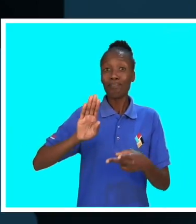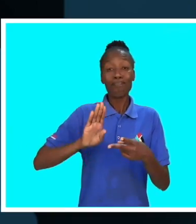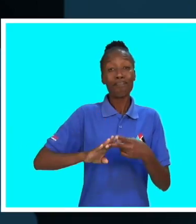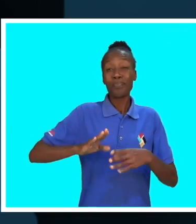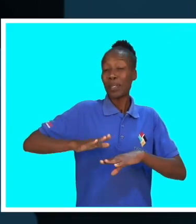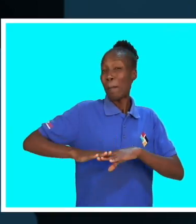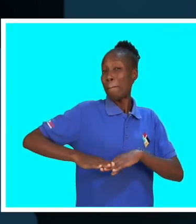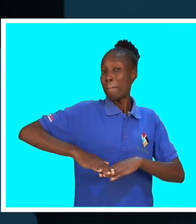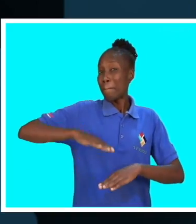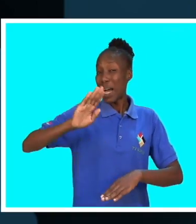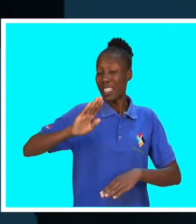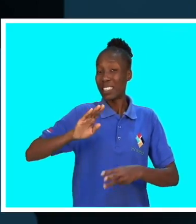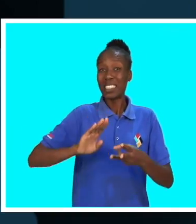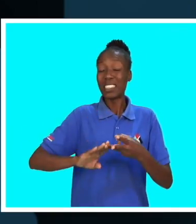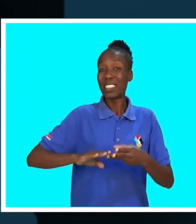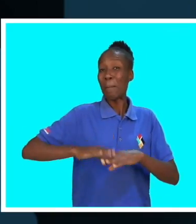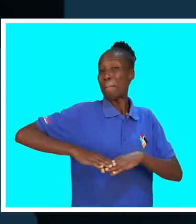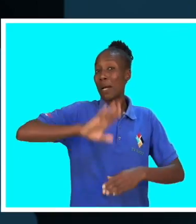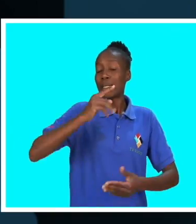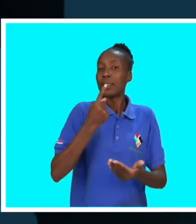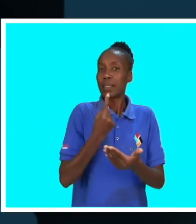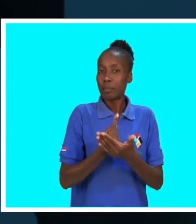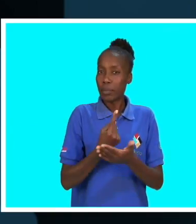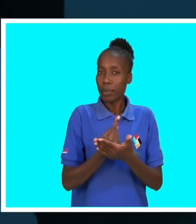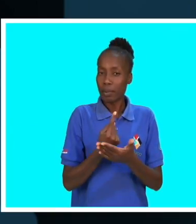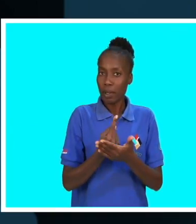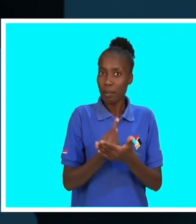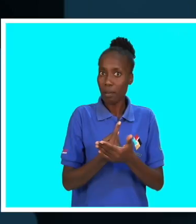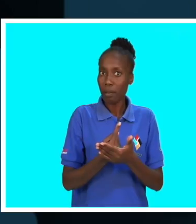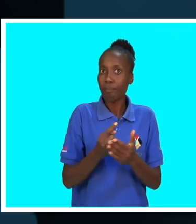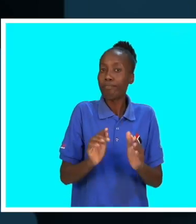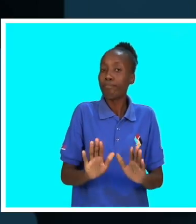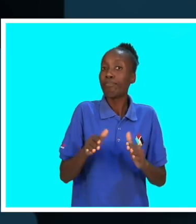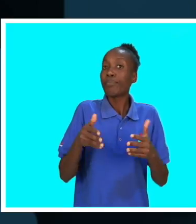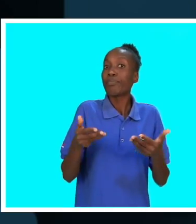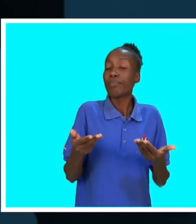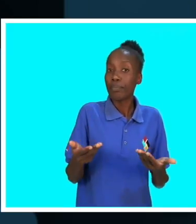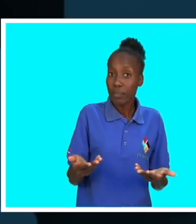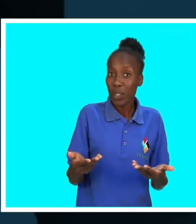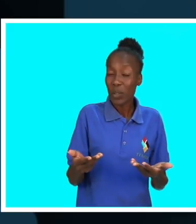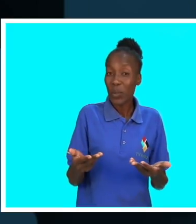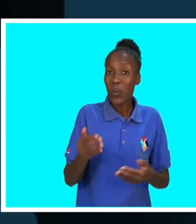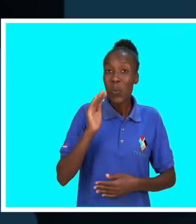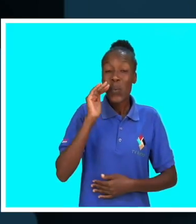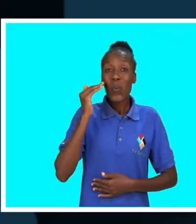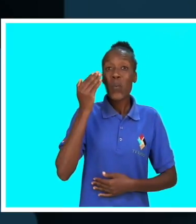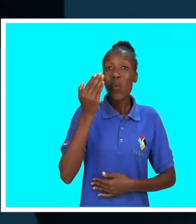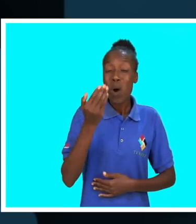é que a mulher começa a ter a sua